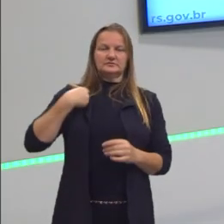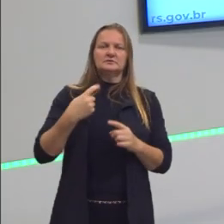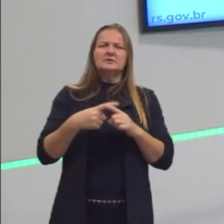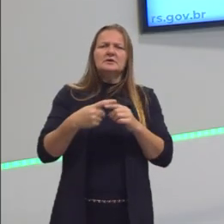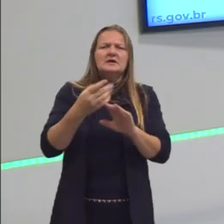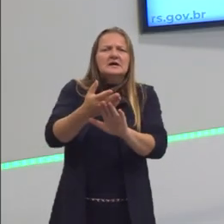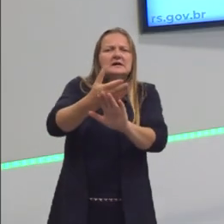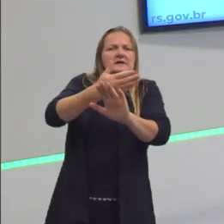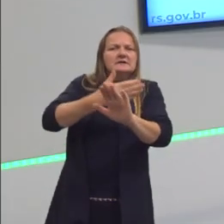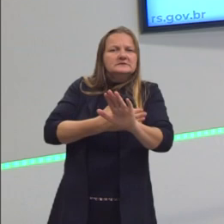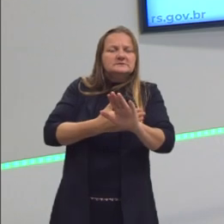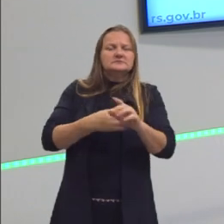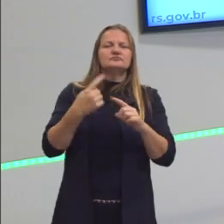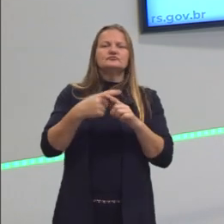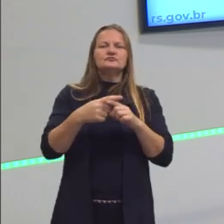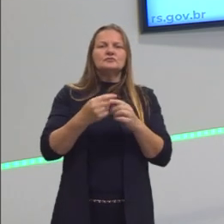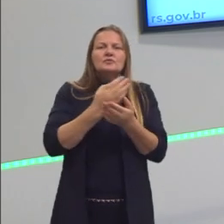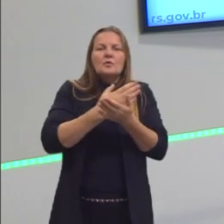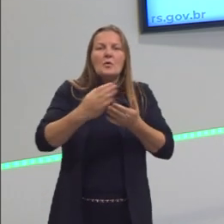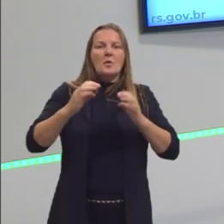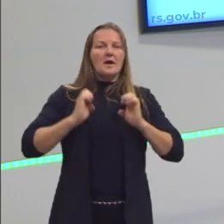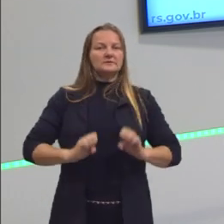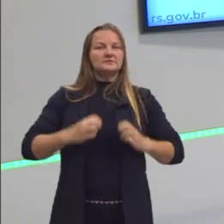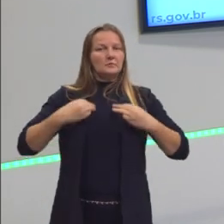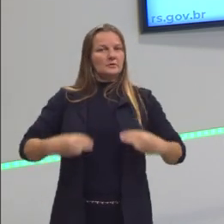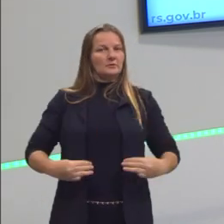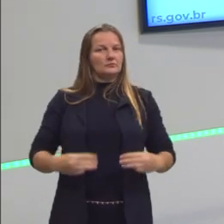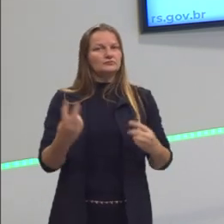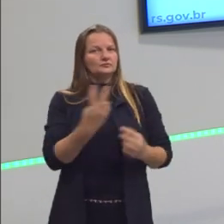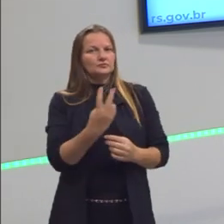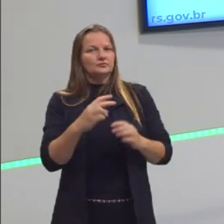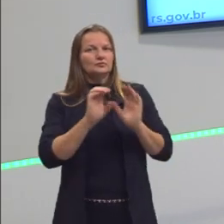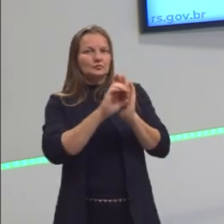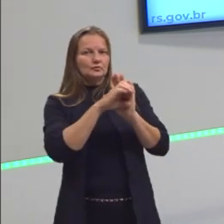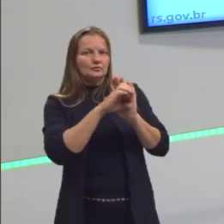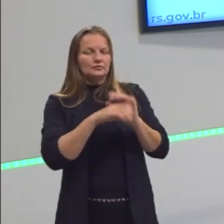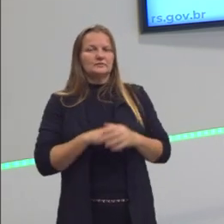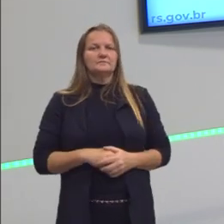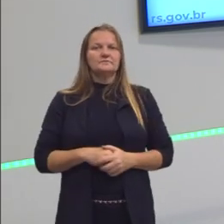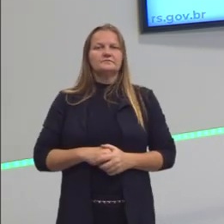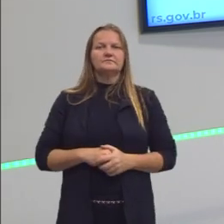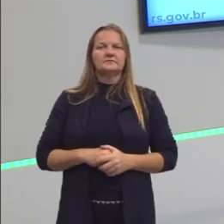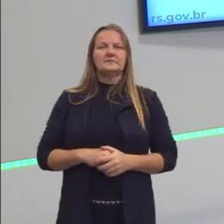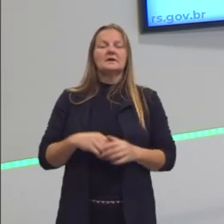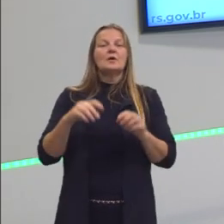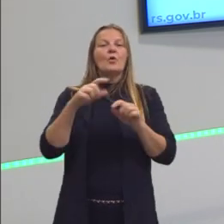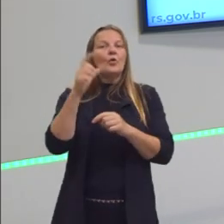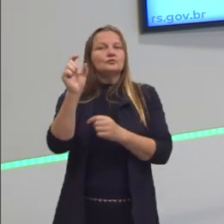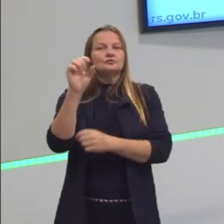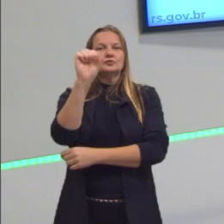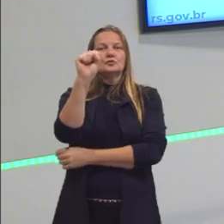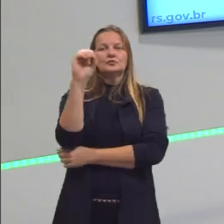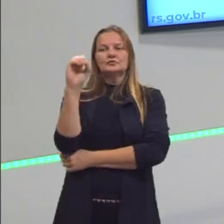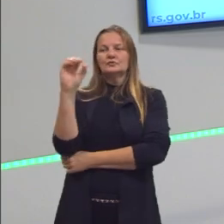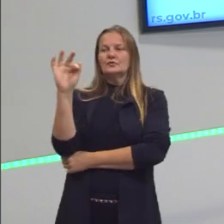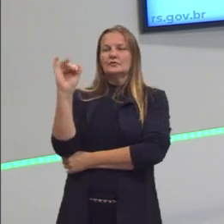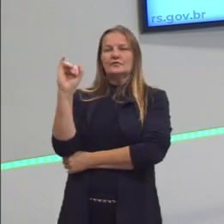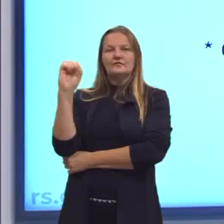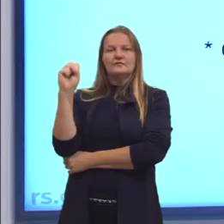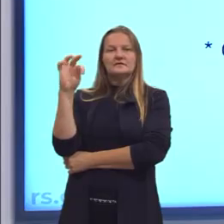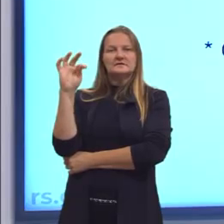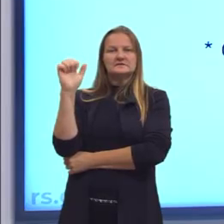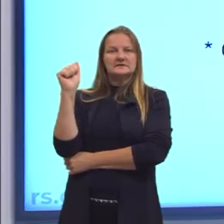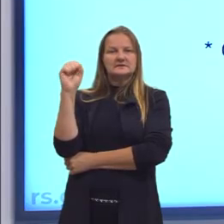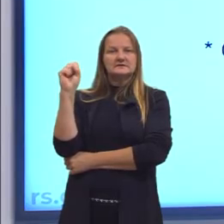pequena inserção no que é a moral e a ética. Já os sofistas, né? São